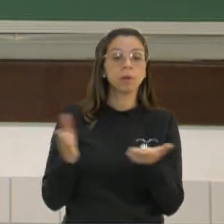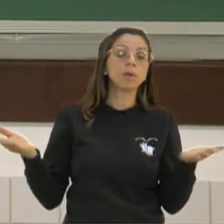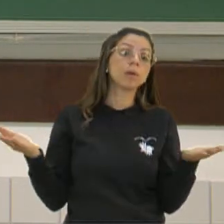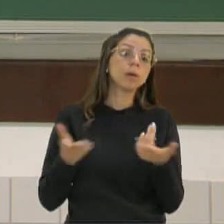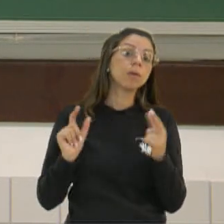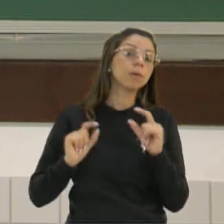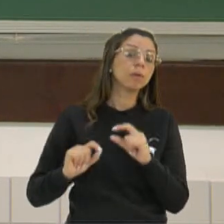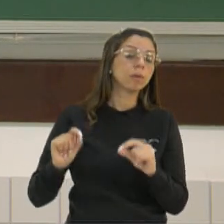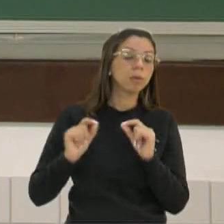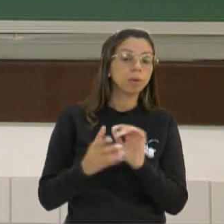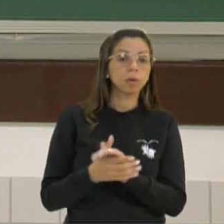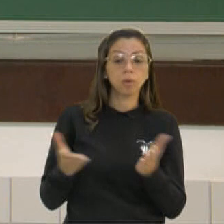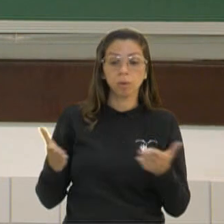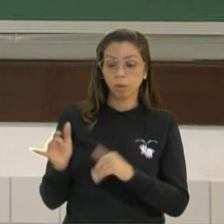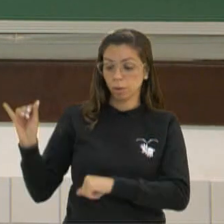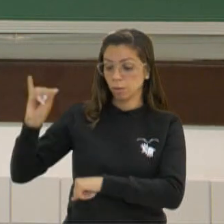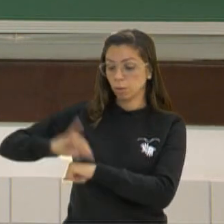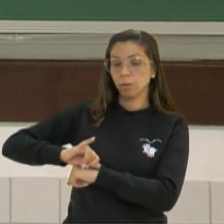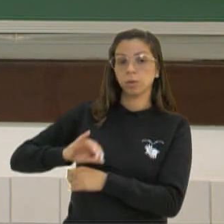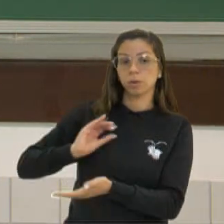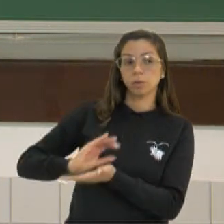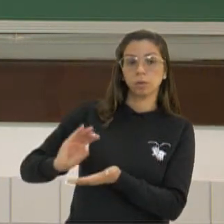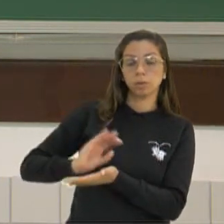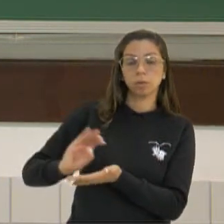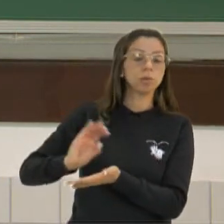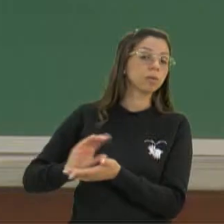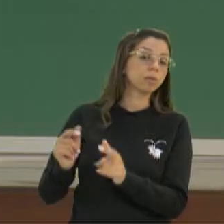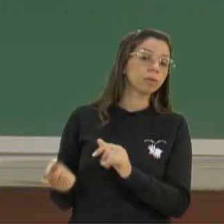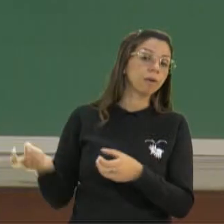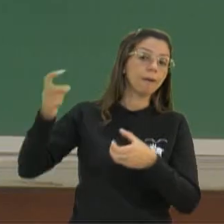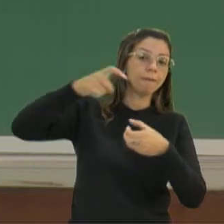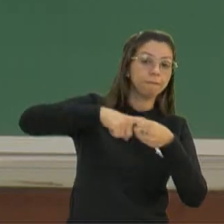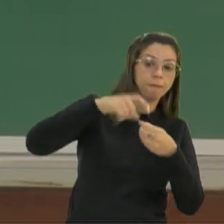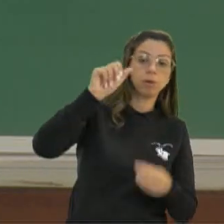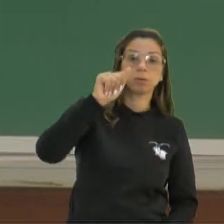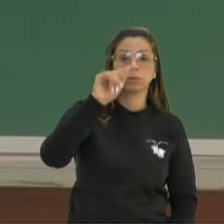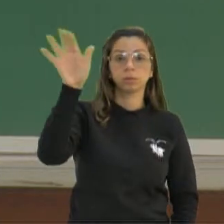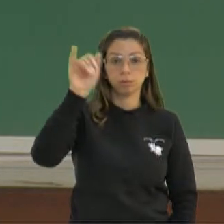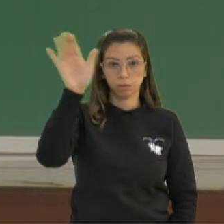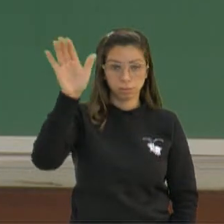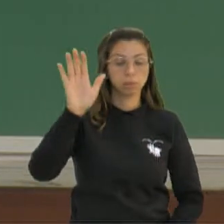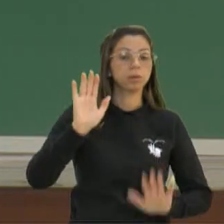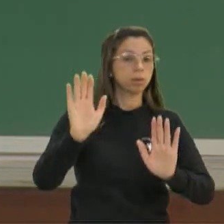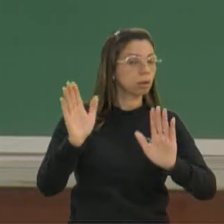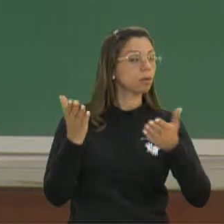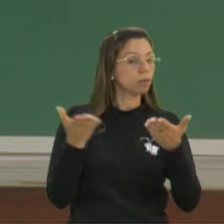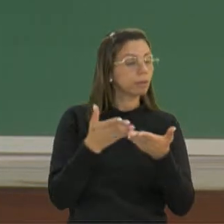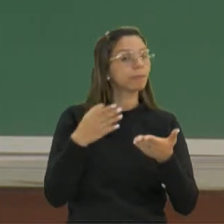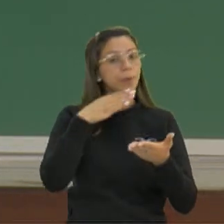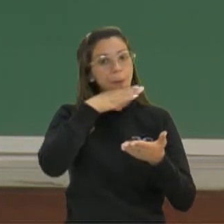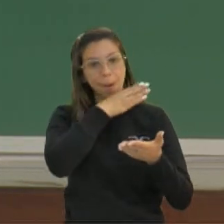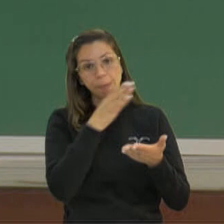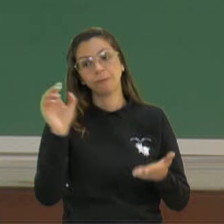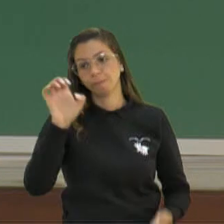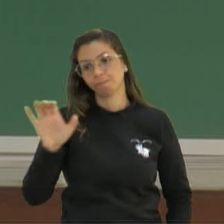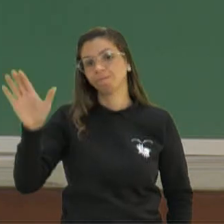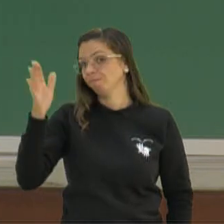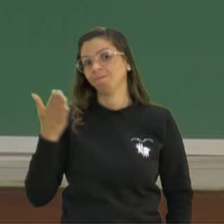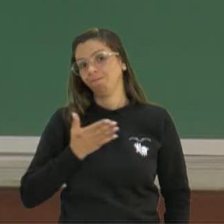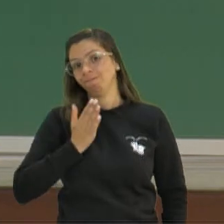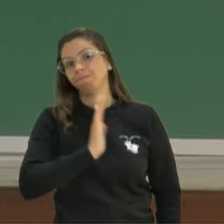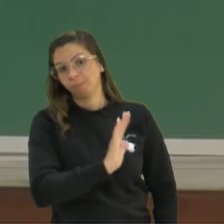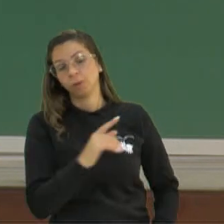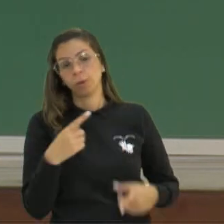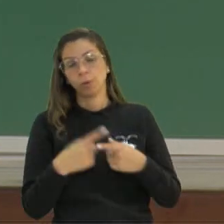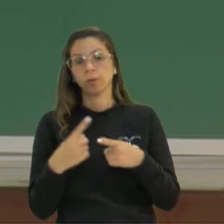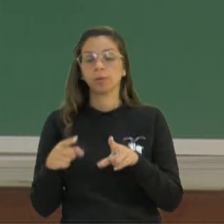hoje, esse centro de gravidade econômico passa a retornar para a Ásia. E é lógico que isso incomoda europeus e